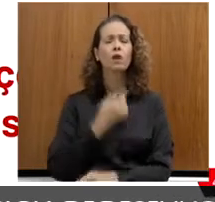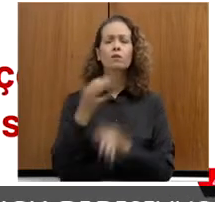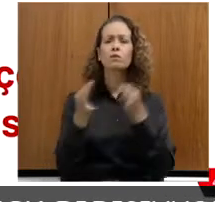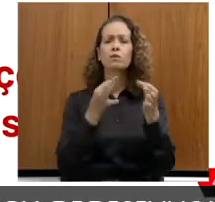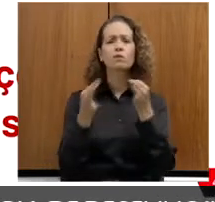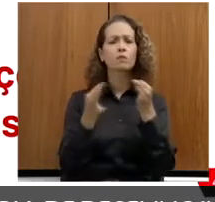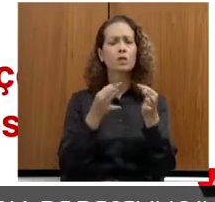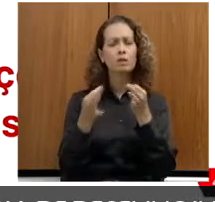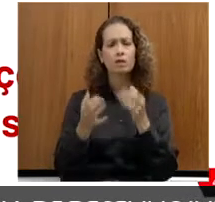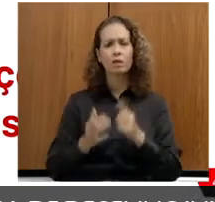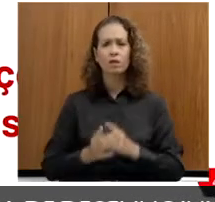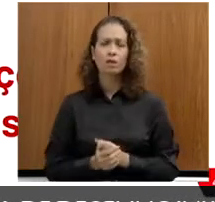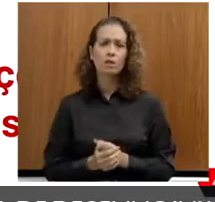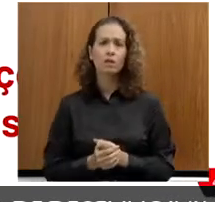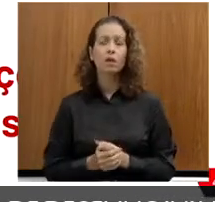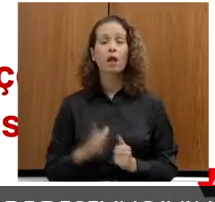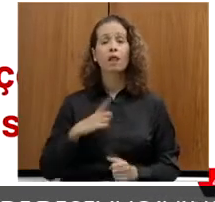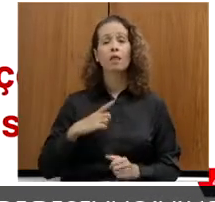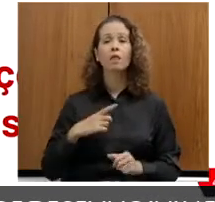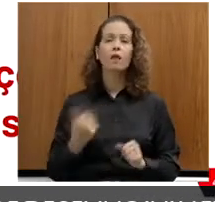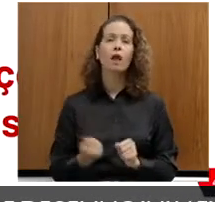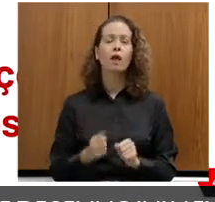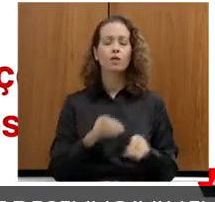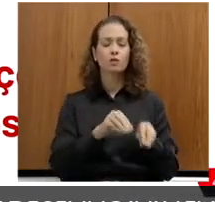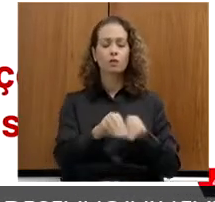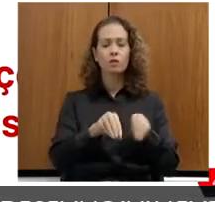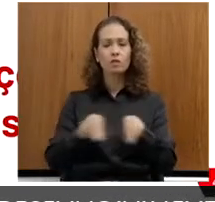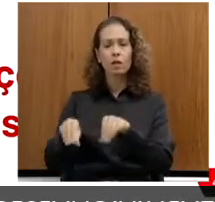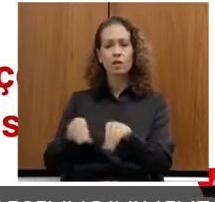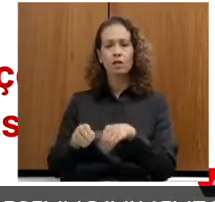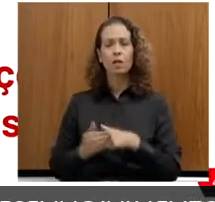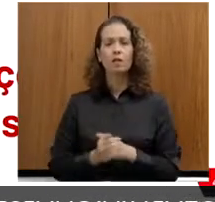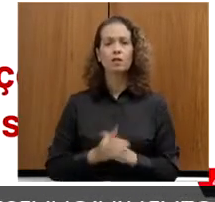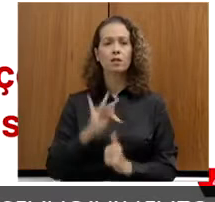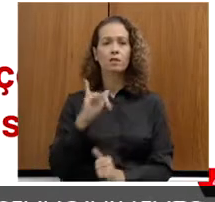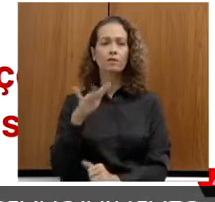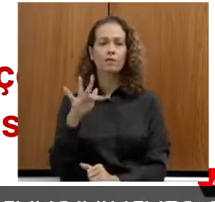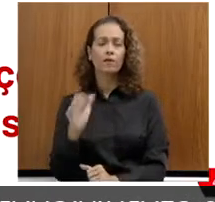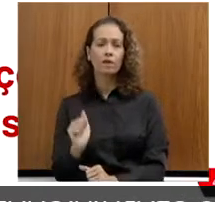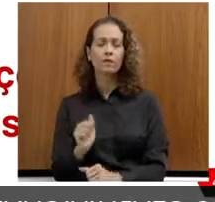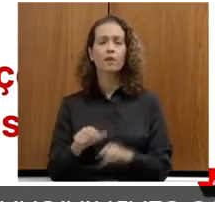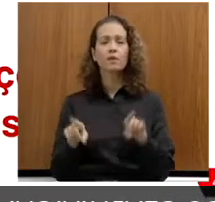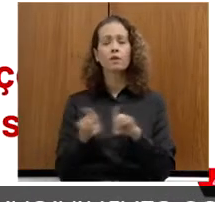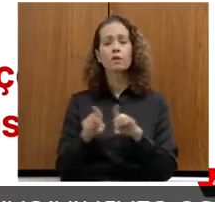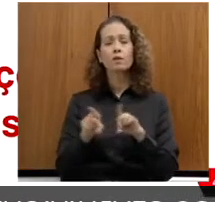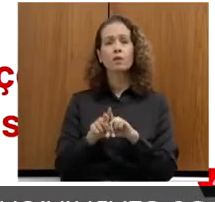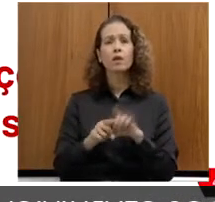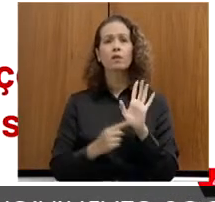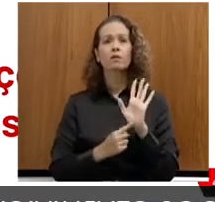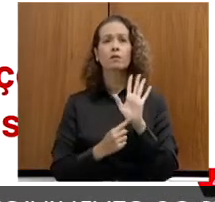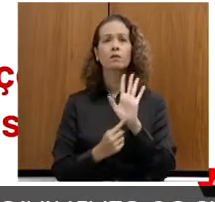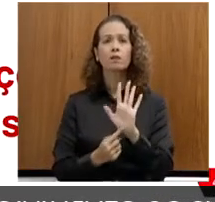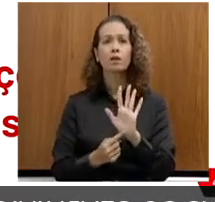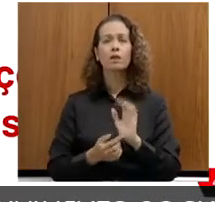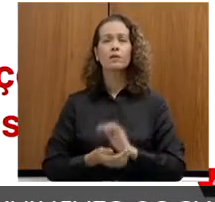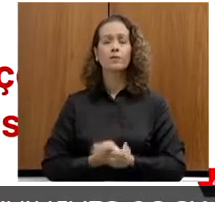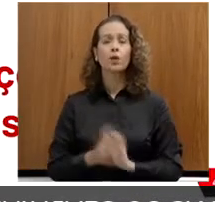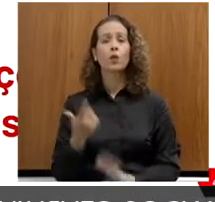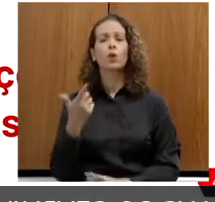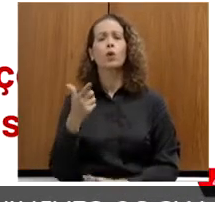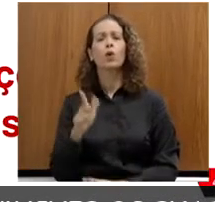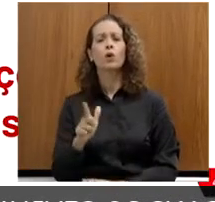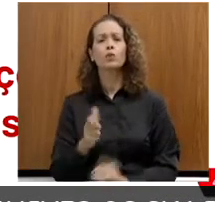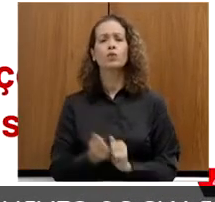além de xadrez, FIFA, NBA, nós entramos também com o Mario Kart Tour, que é um jogo de